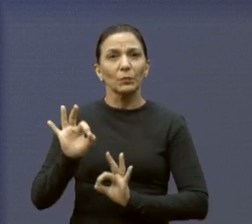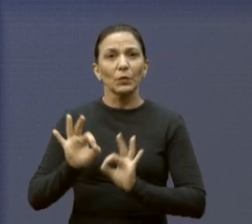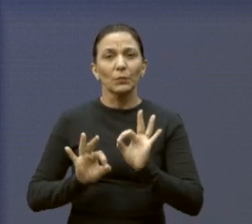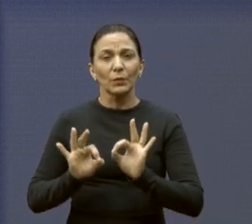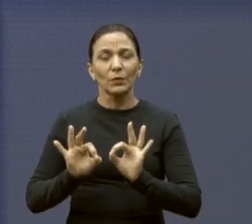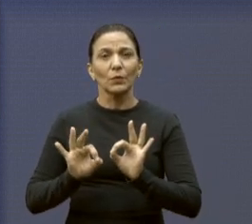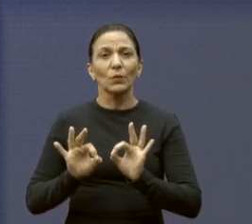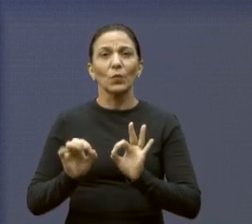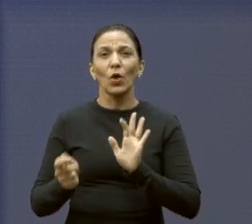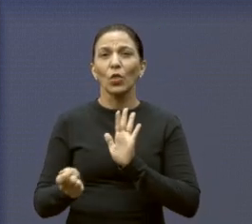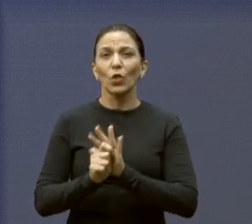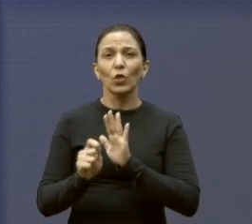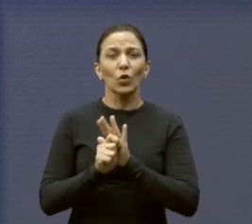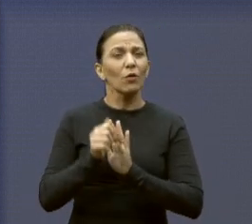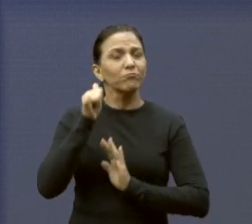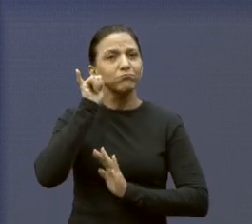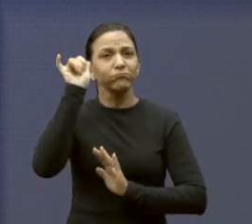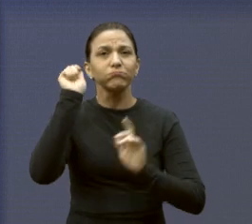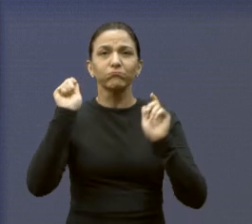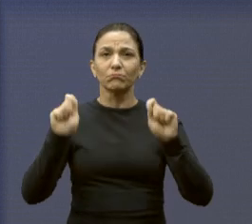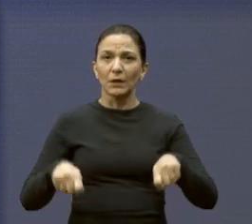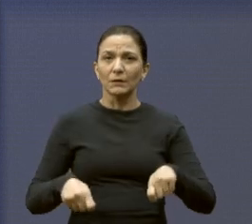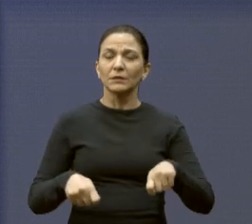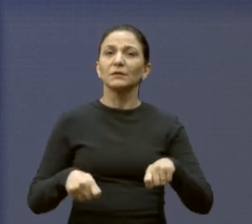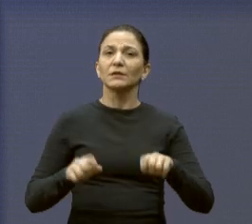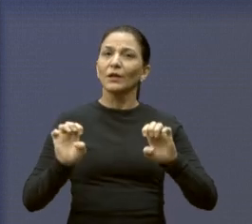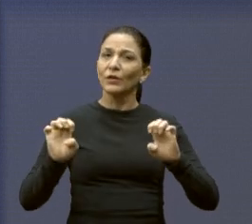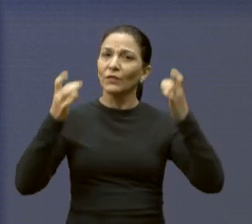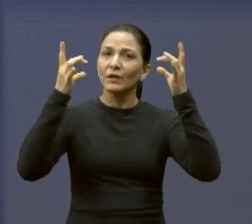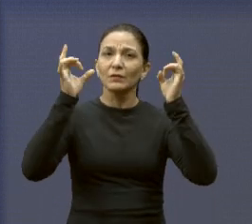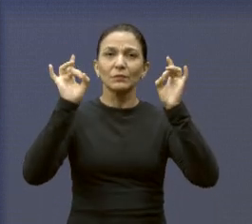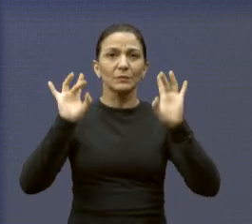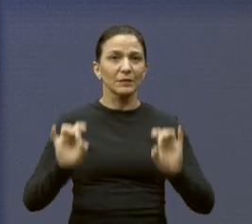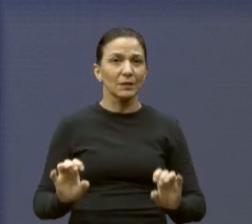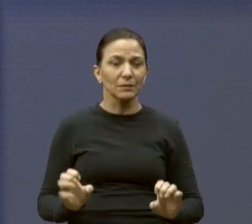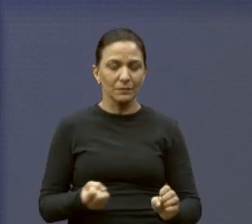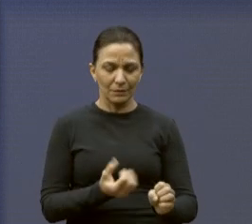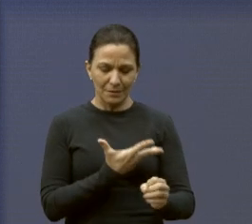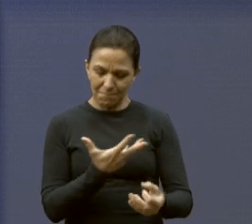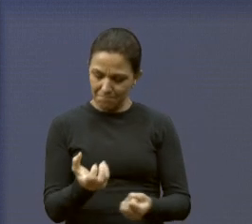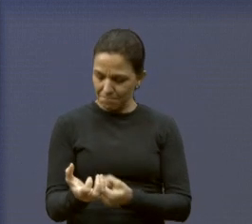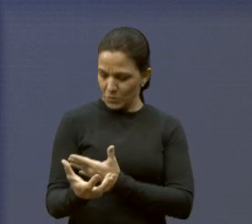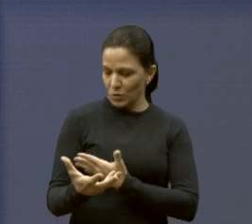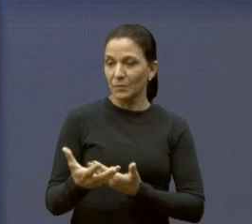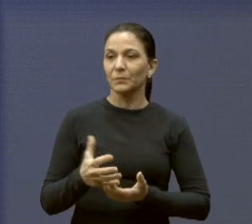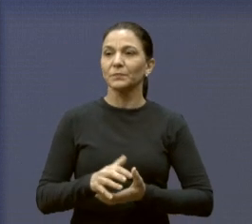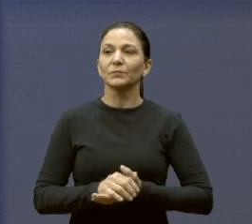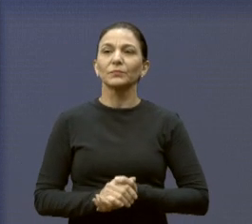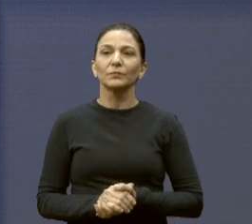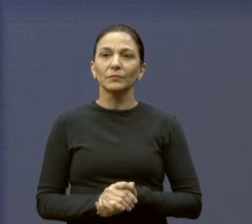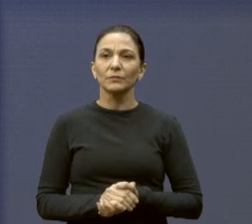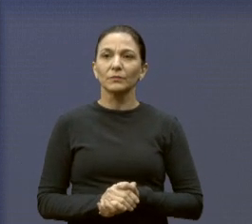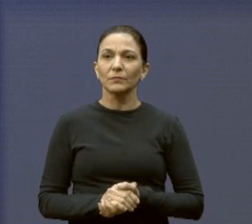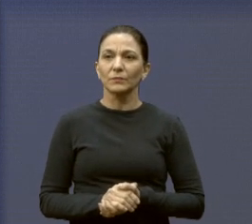dizer não às drogas. Foi uma cerimônia emocionante. Próximo, por favor.